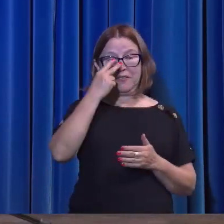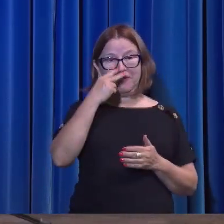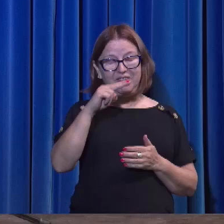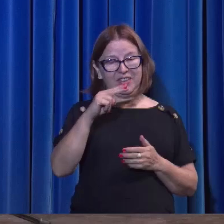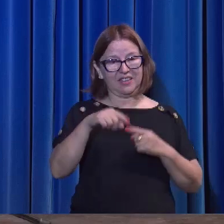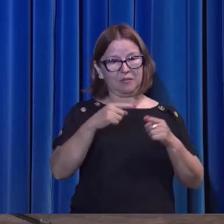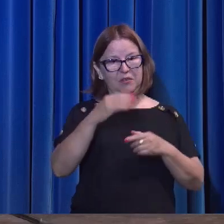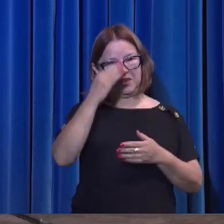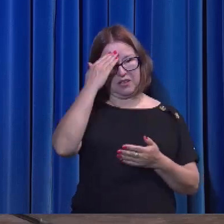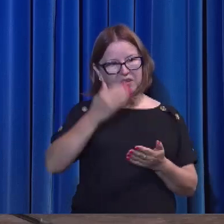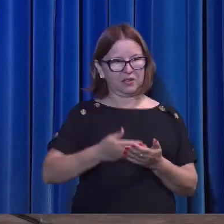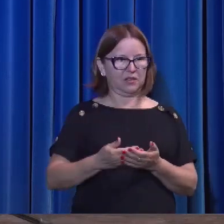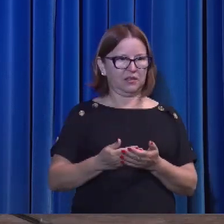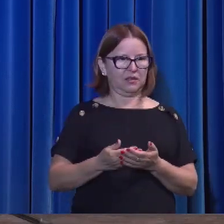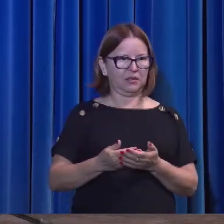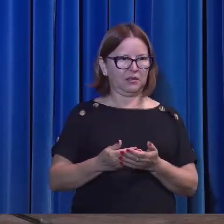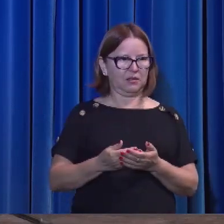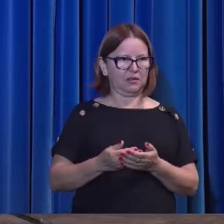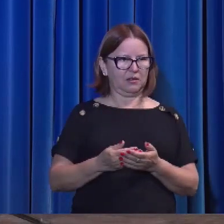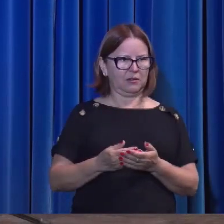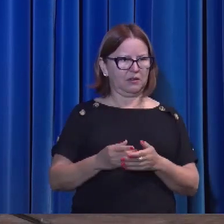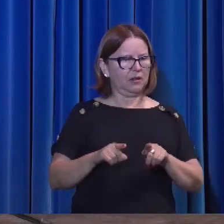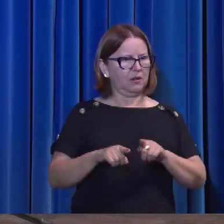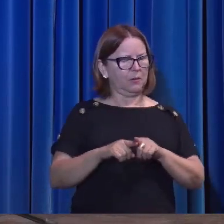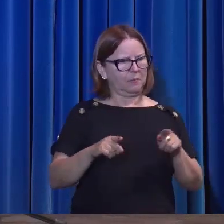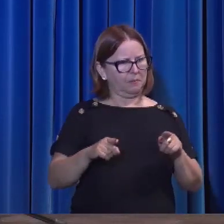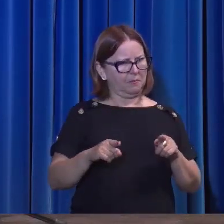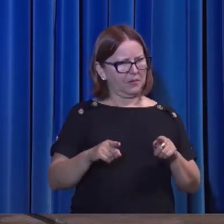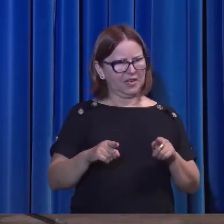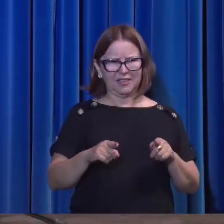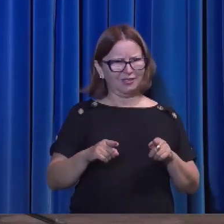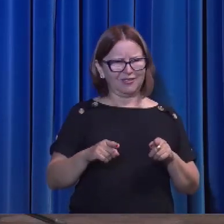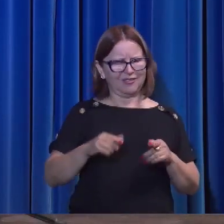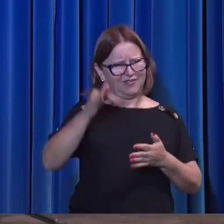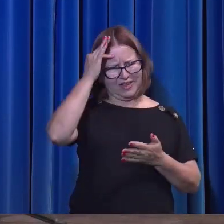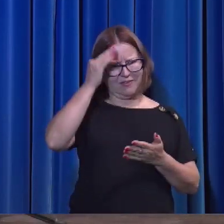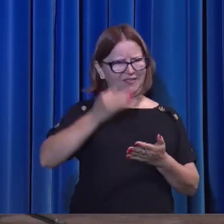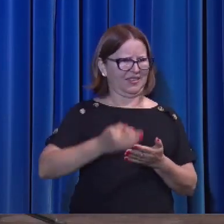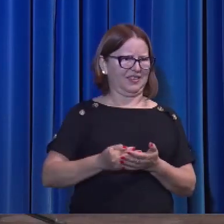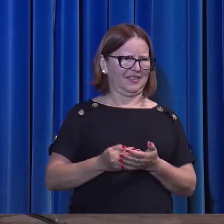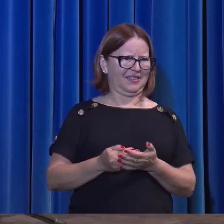crença, isso é ciência. Isso é coisa de laboratório.